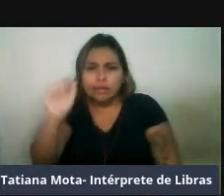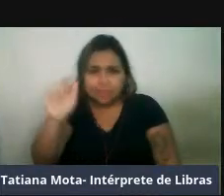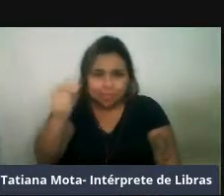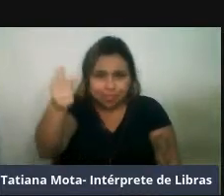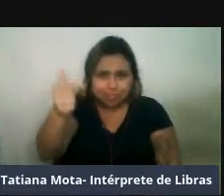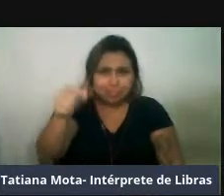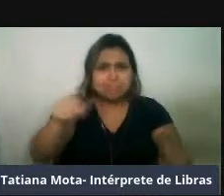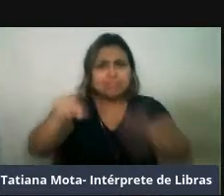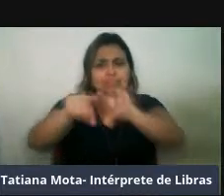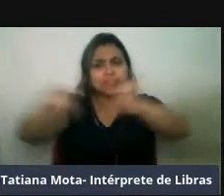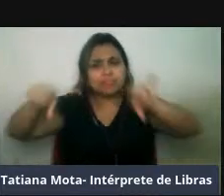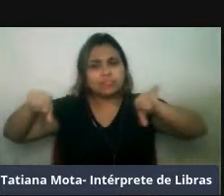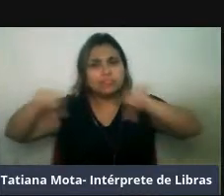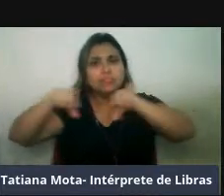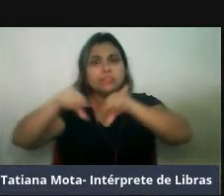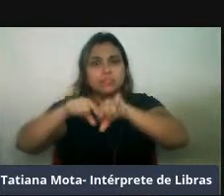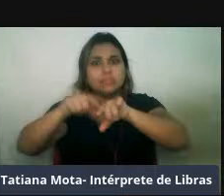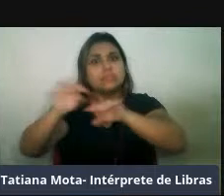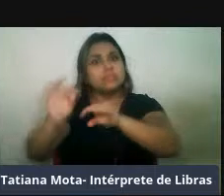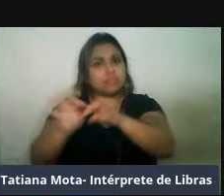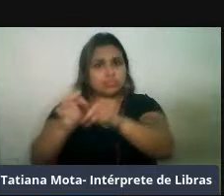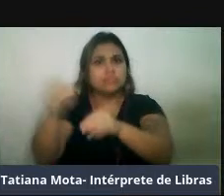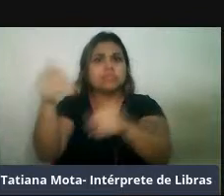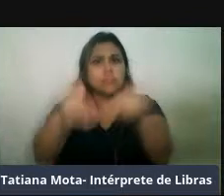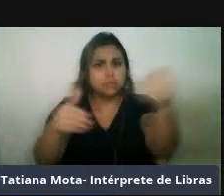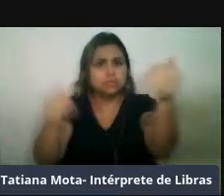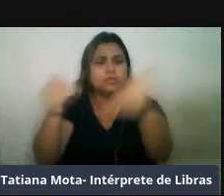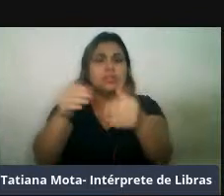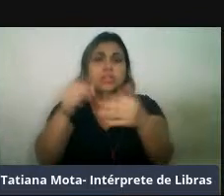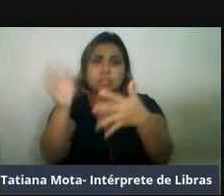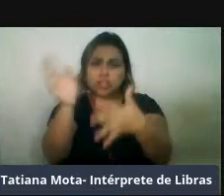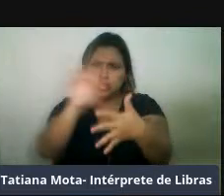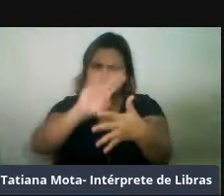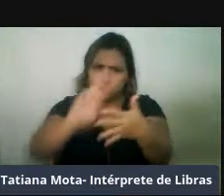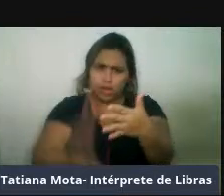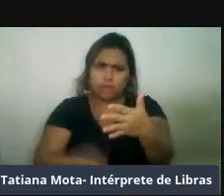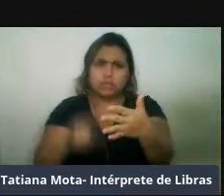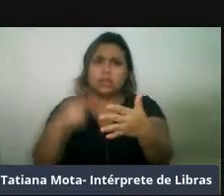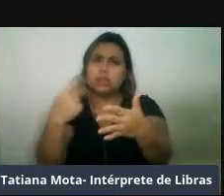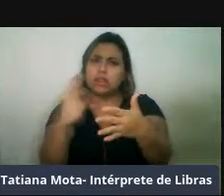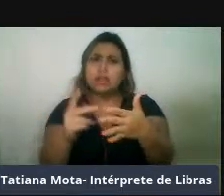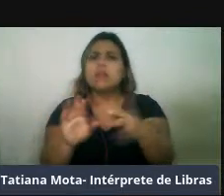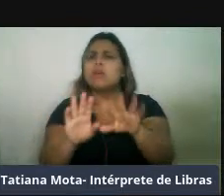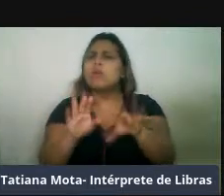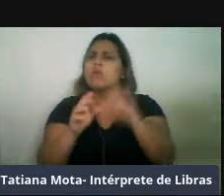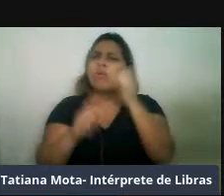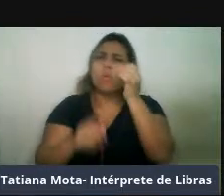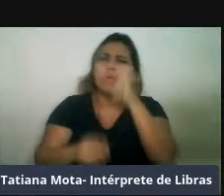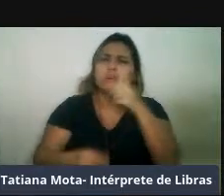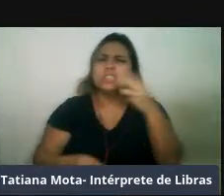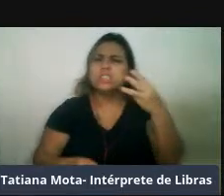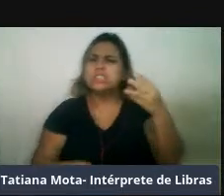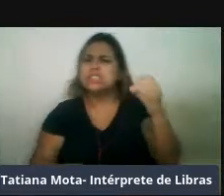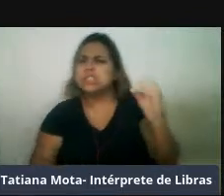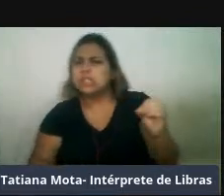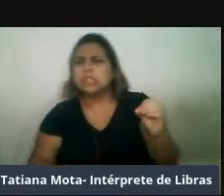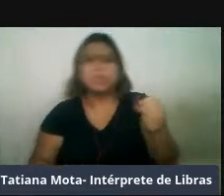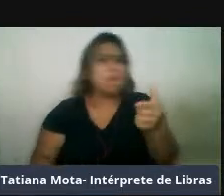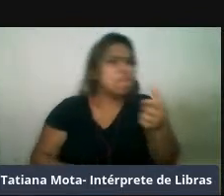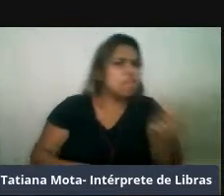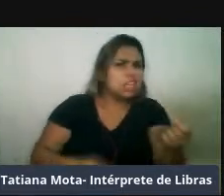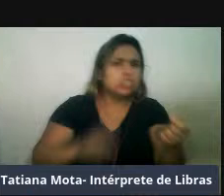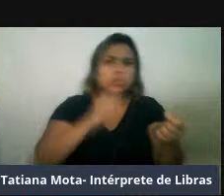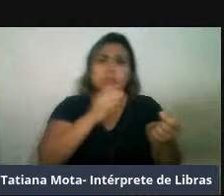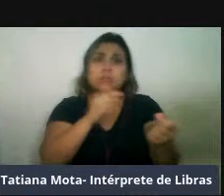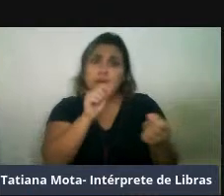ocupada pelo remanescente populacional dessa espécie, que hoje deve estar em torno de 20 a 30 indivíduos, né, então aqui a gente